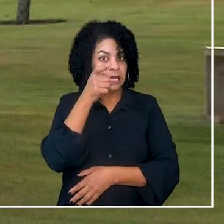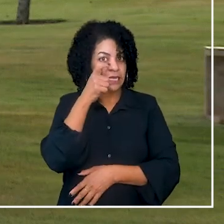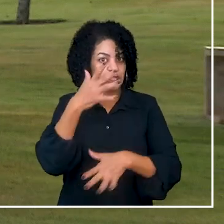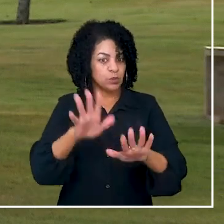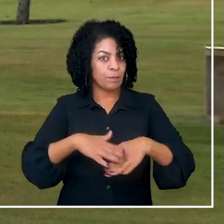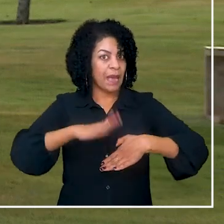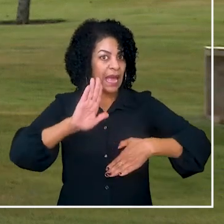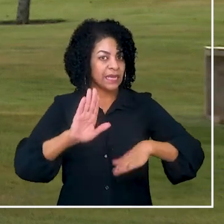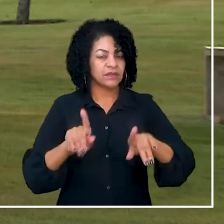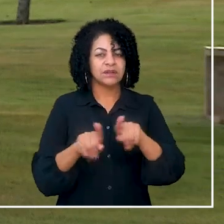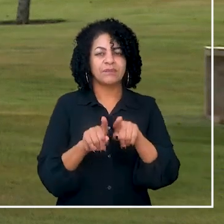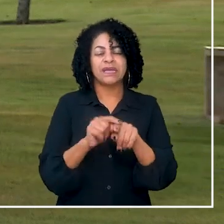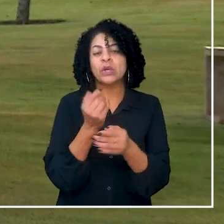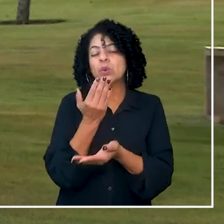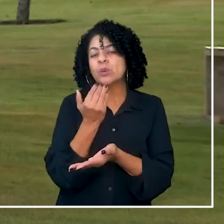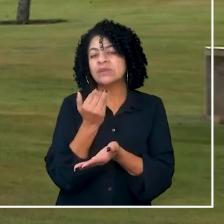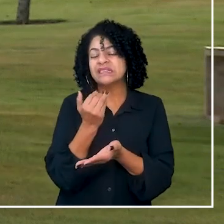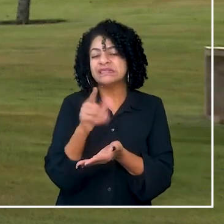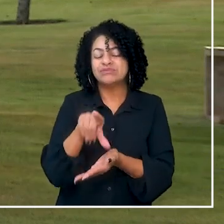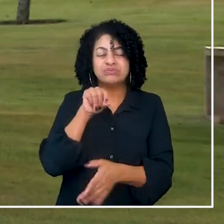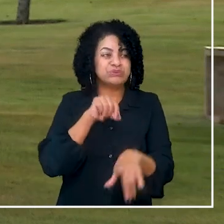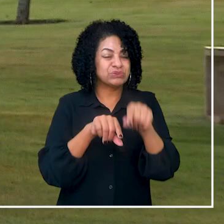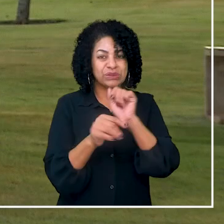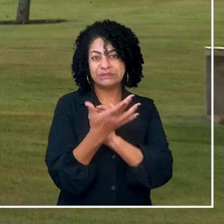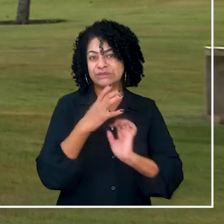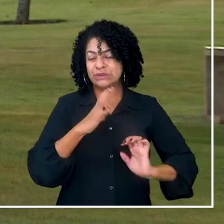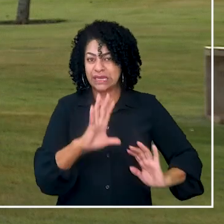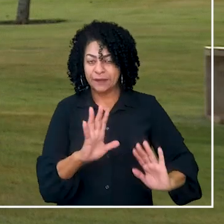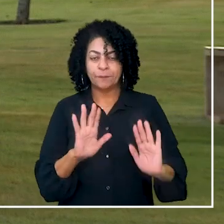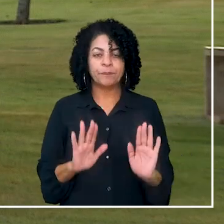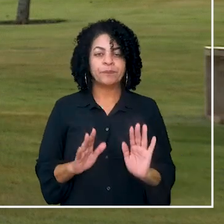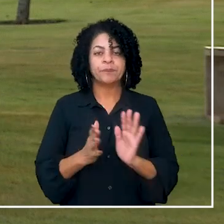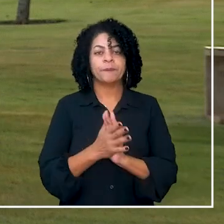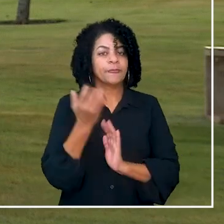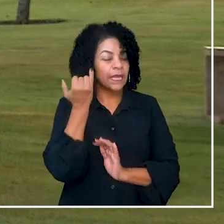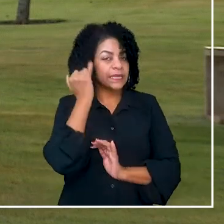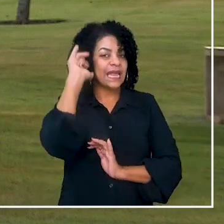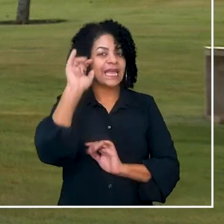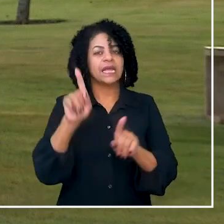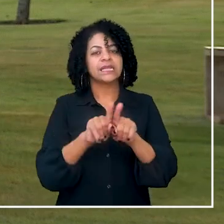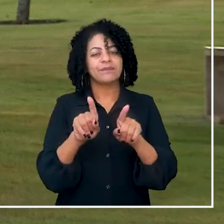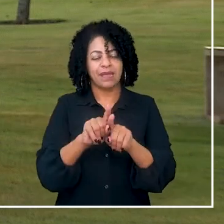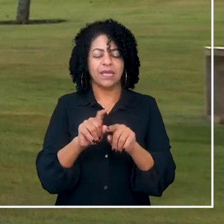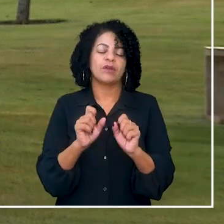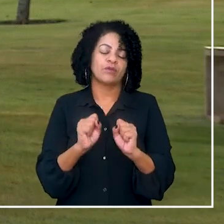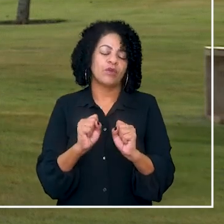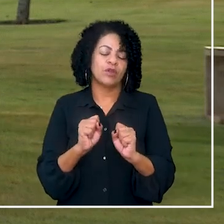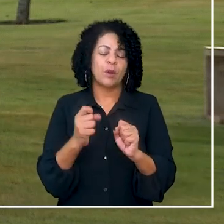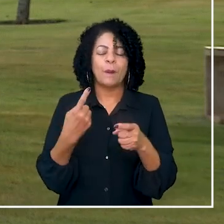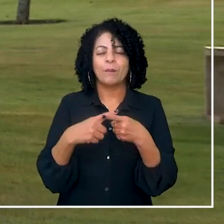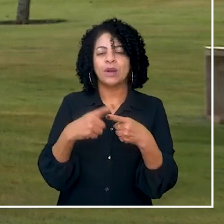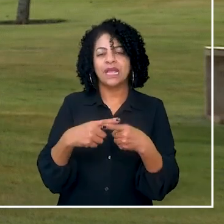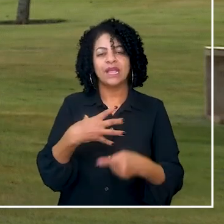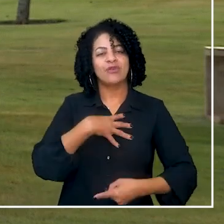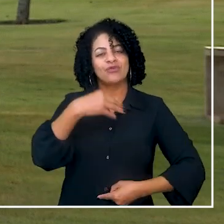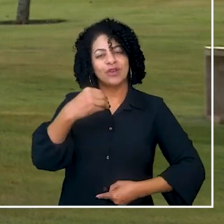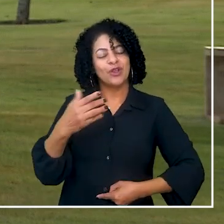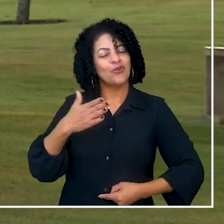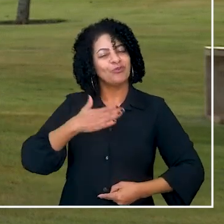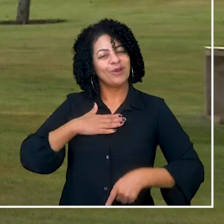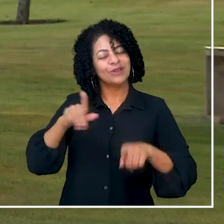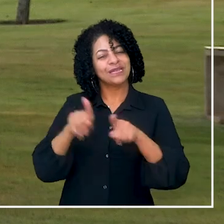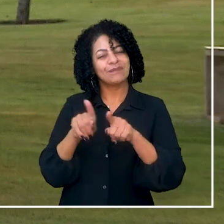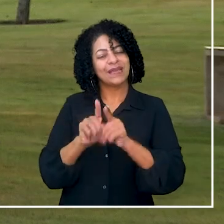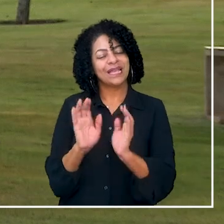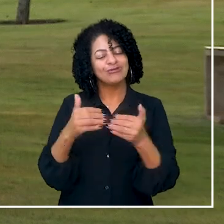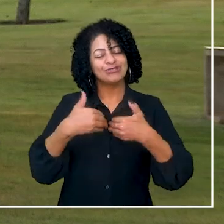interesses ou até seletividade alimentar. Eu posso dizer que tenho uma ideia da rotina da Judite e do Alisson,